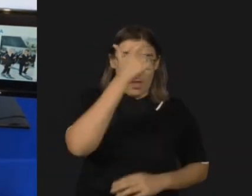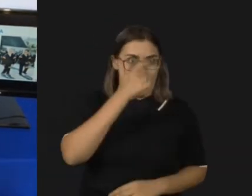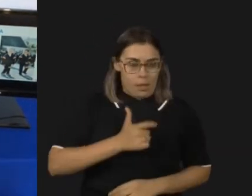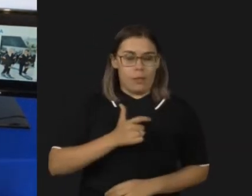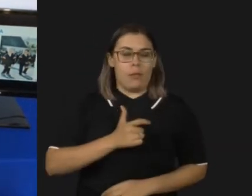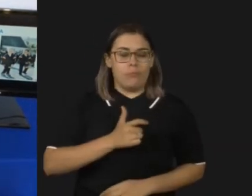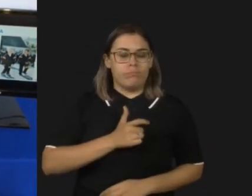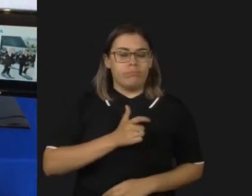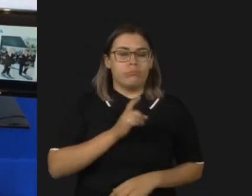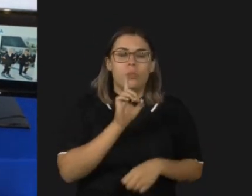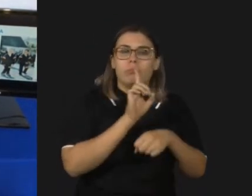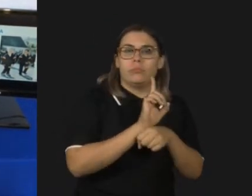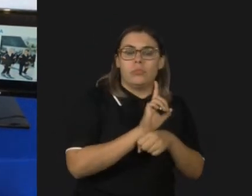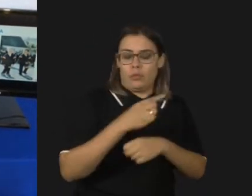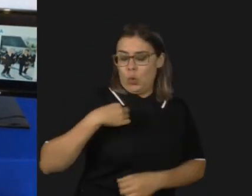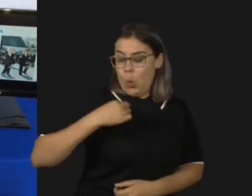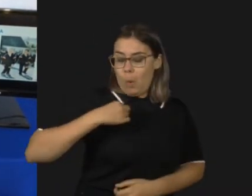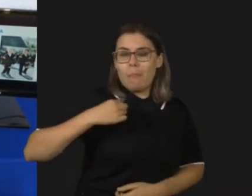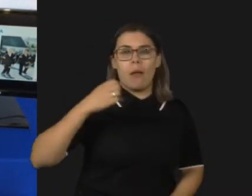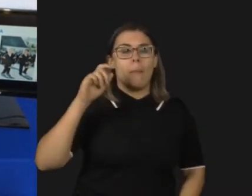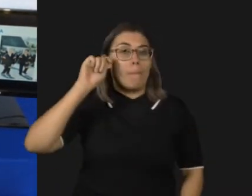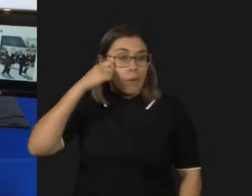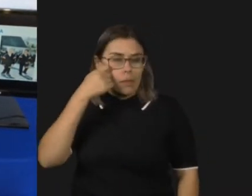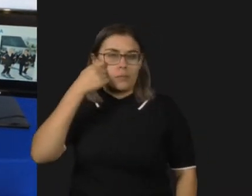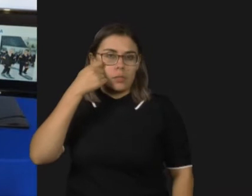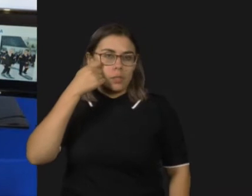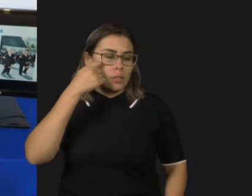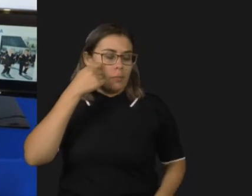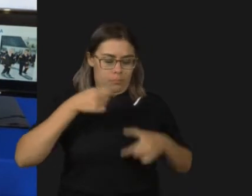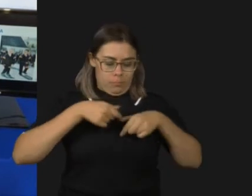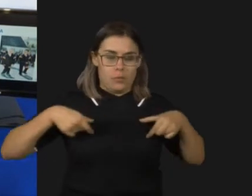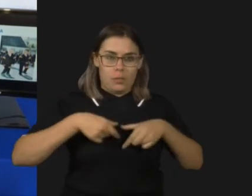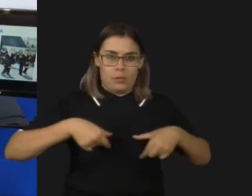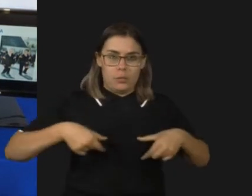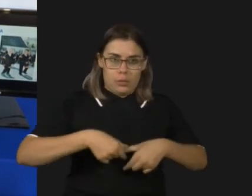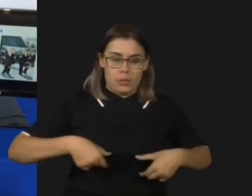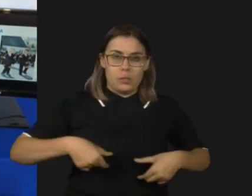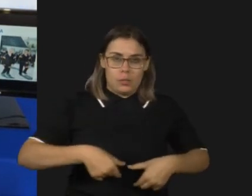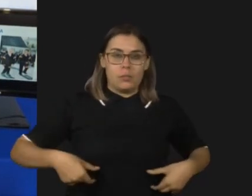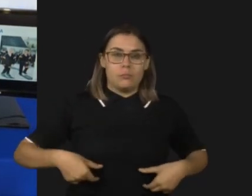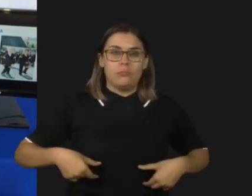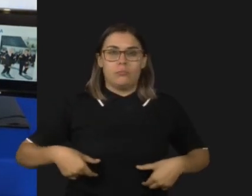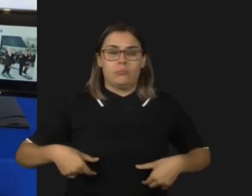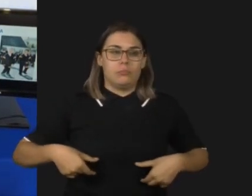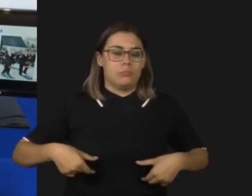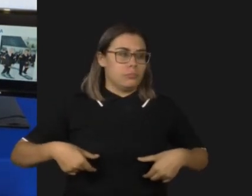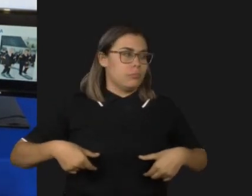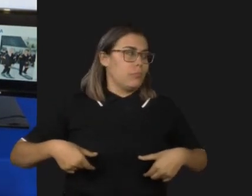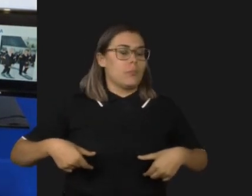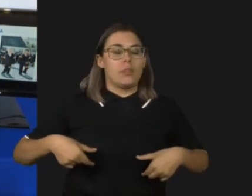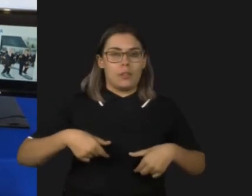com uniforme escolar preto, com listras amarela, azul e vermelha. No outro